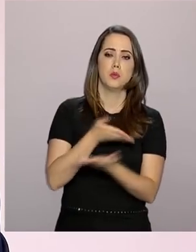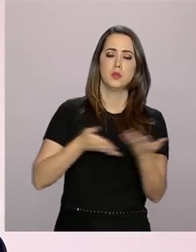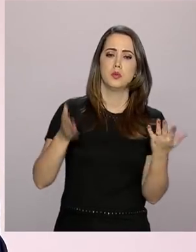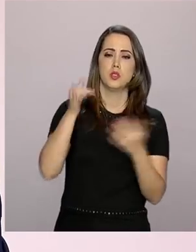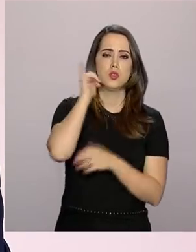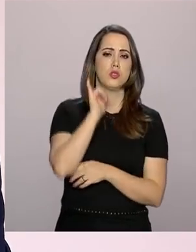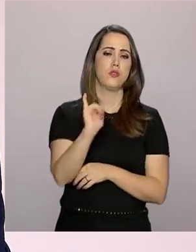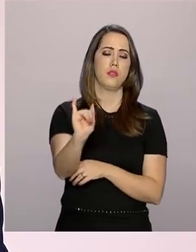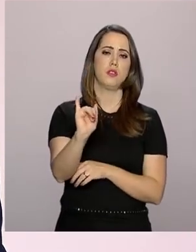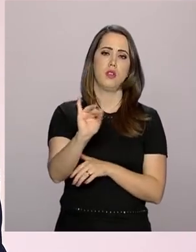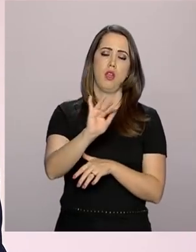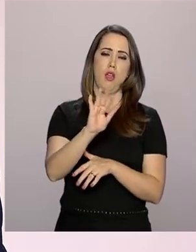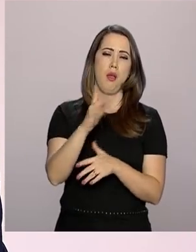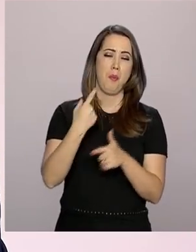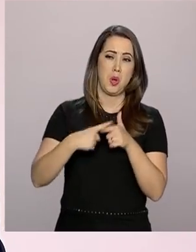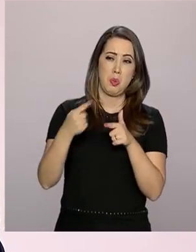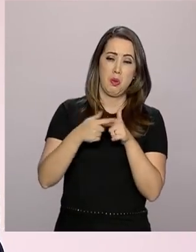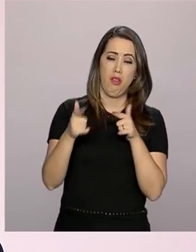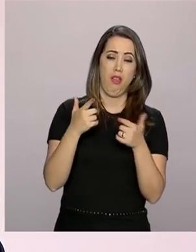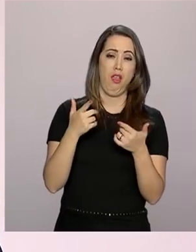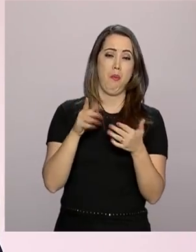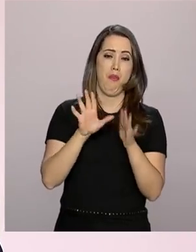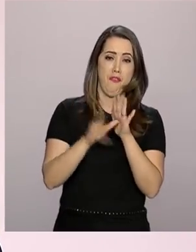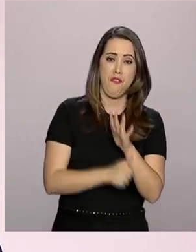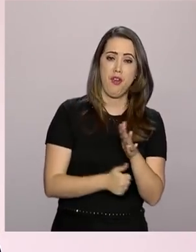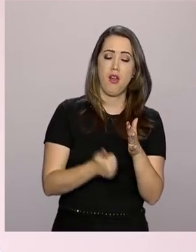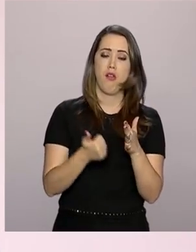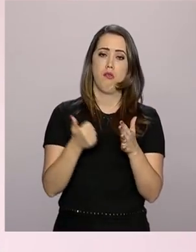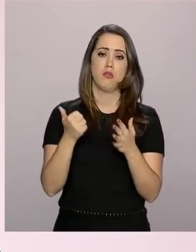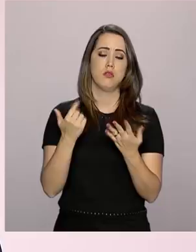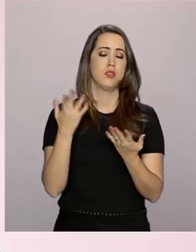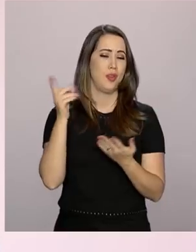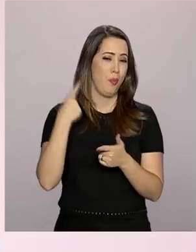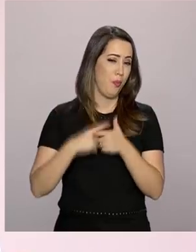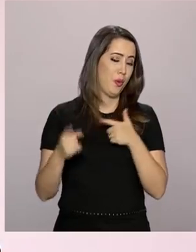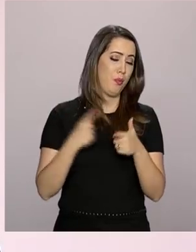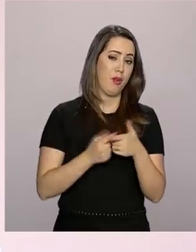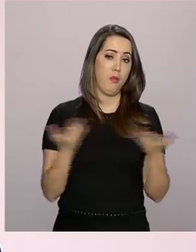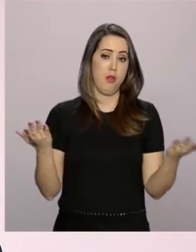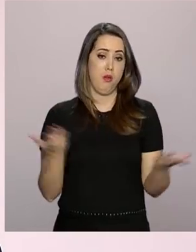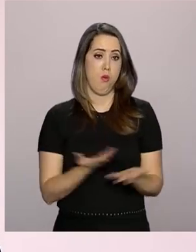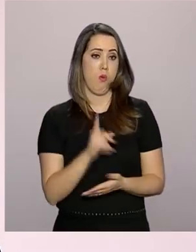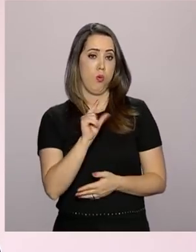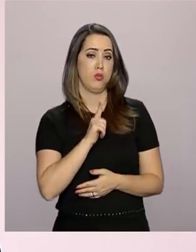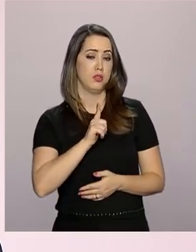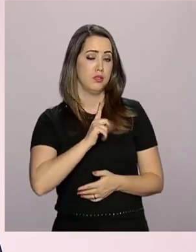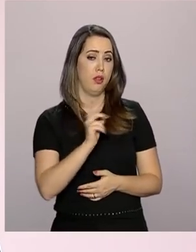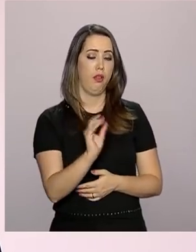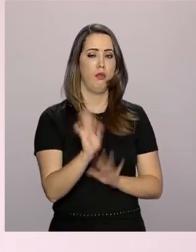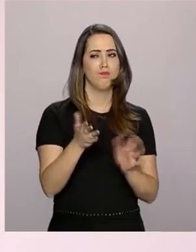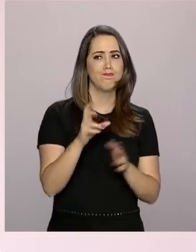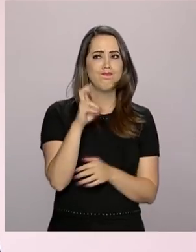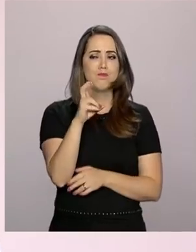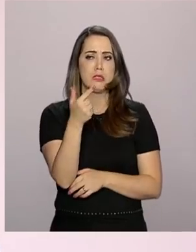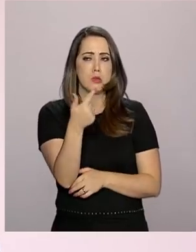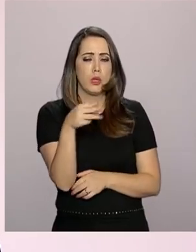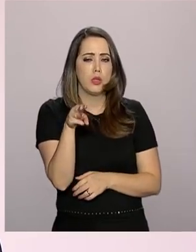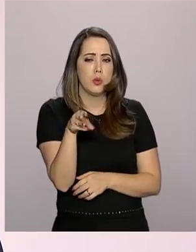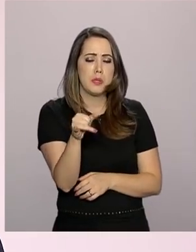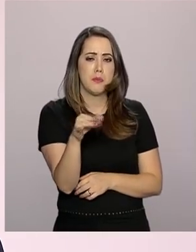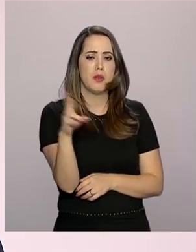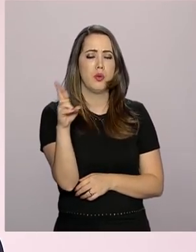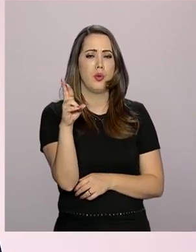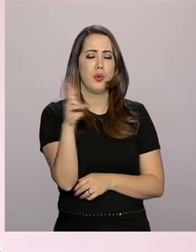de combater as fraudes previdenciárias, que é uma grande sangria do sistema. Hoje, gente tem uma estimativa na ordem de 52 bilhões